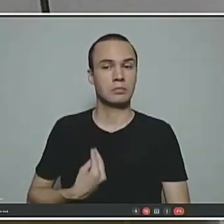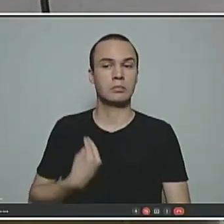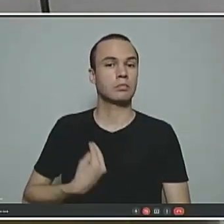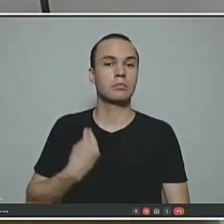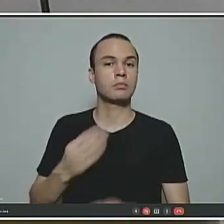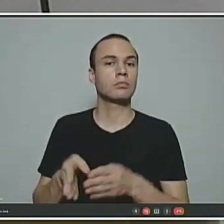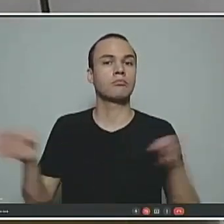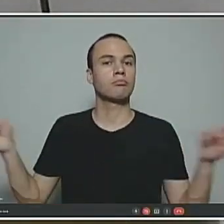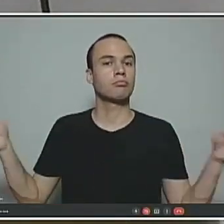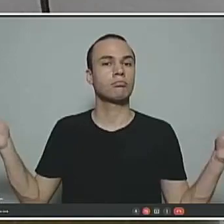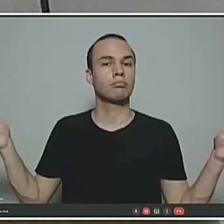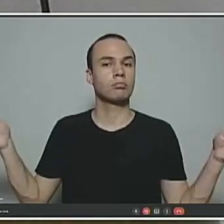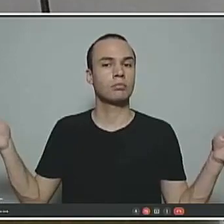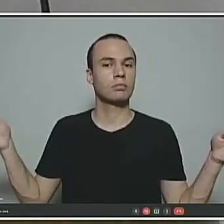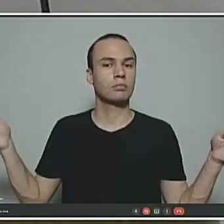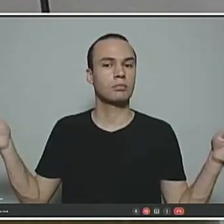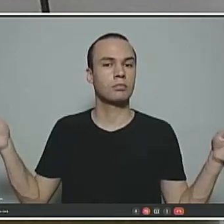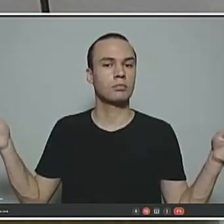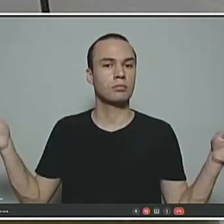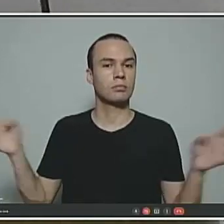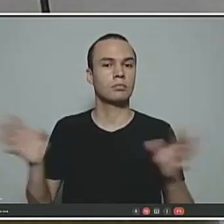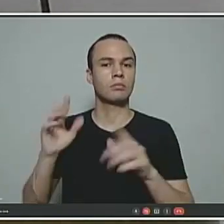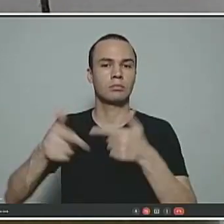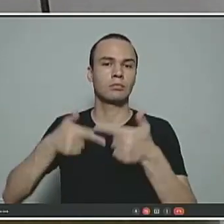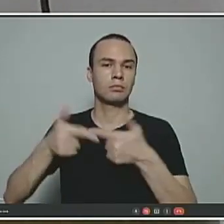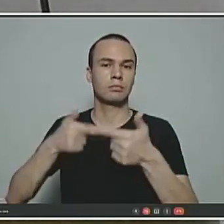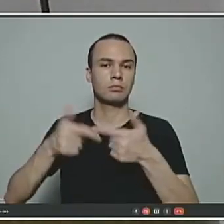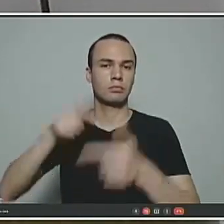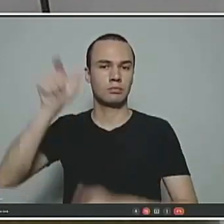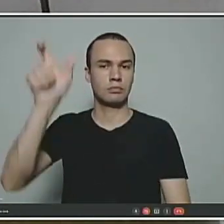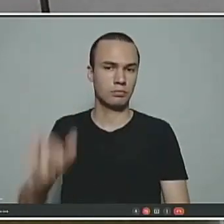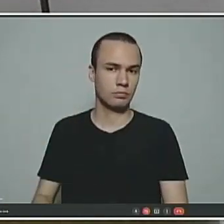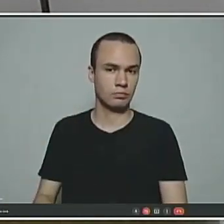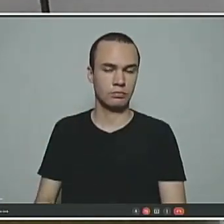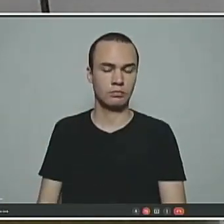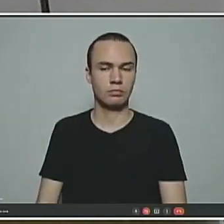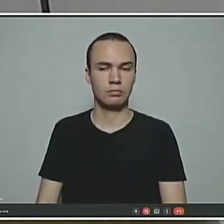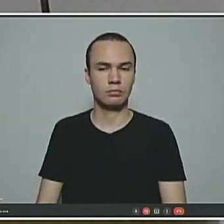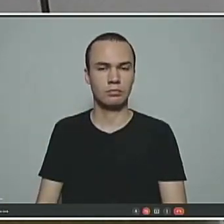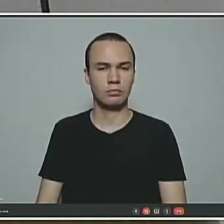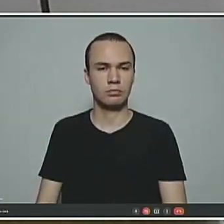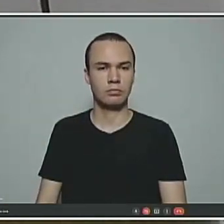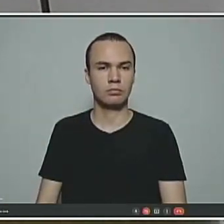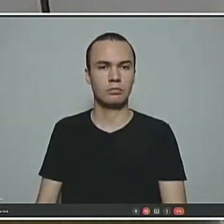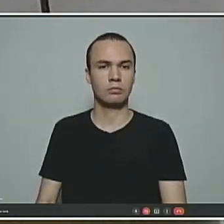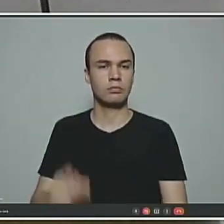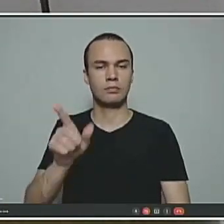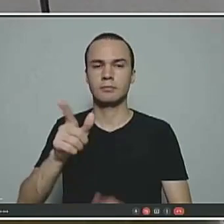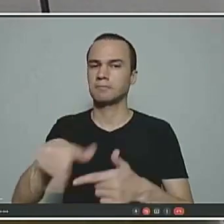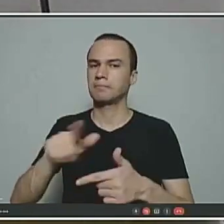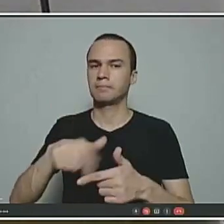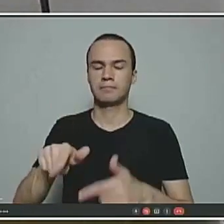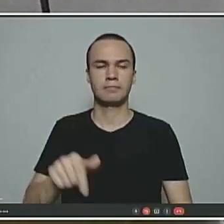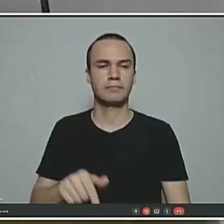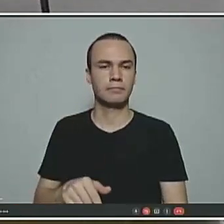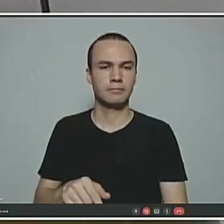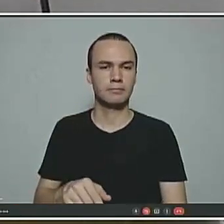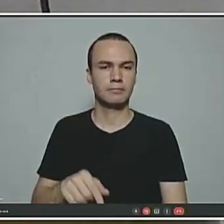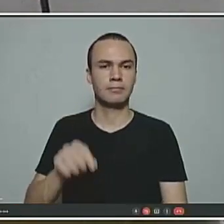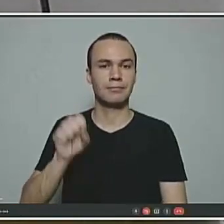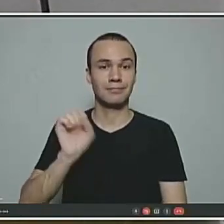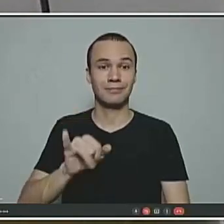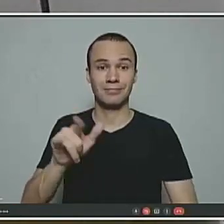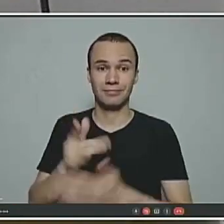toda a vida funcional dessa professora e desse professor. Aberração jurídica, a nosso ver. se isso passar,